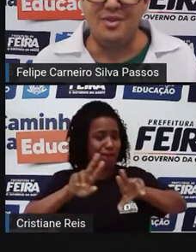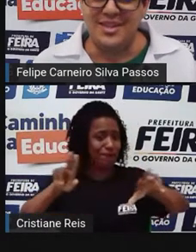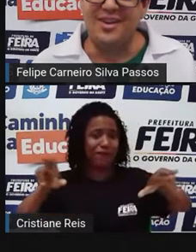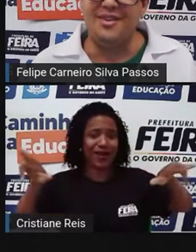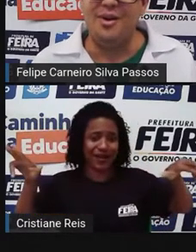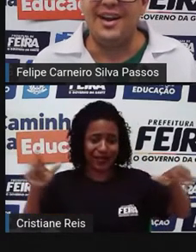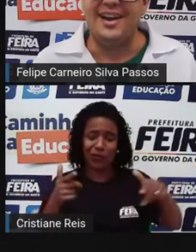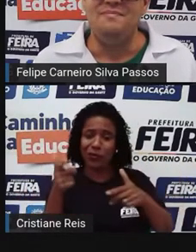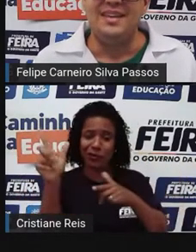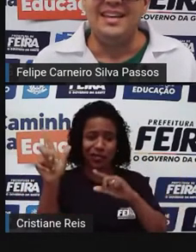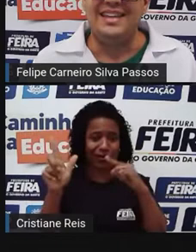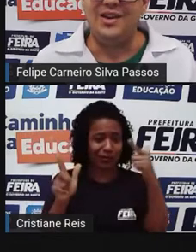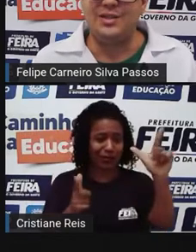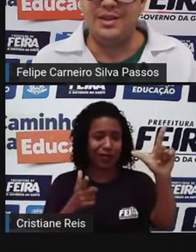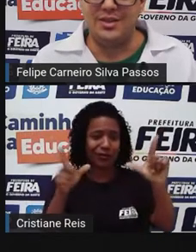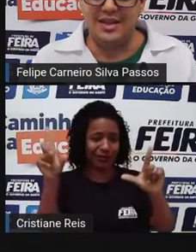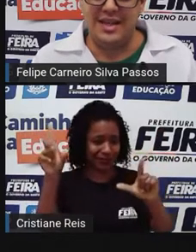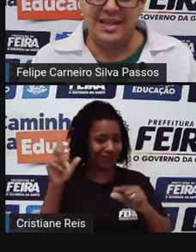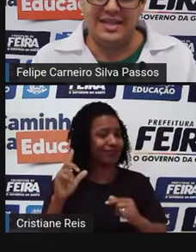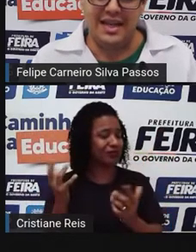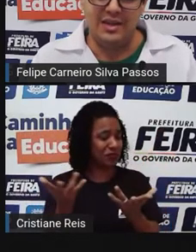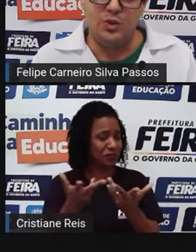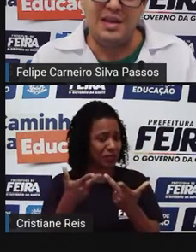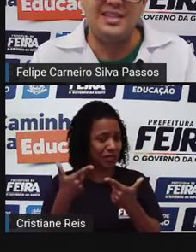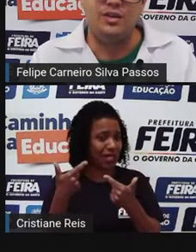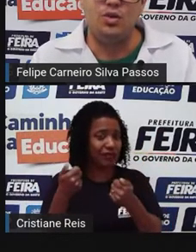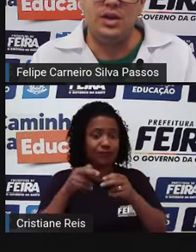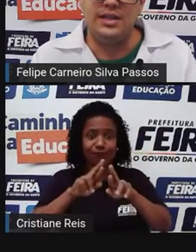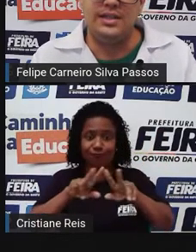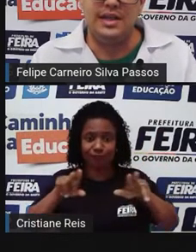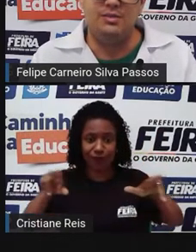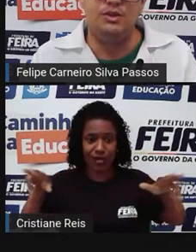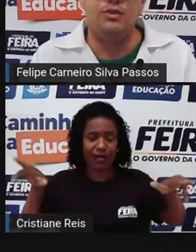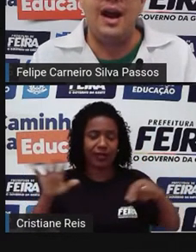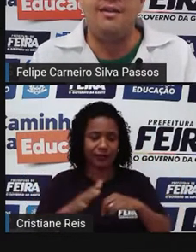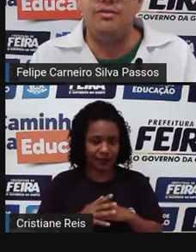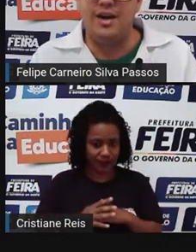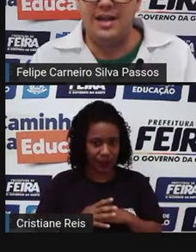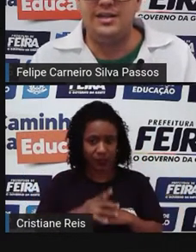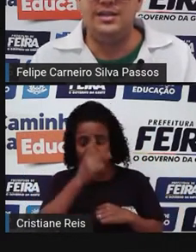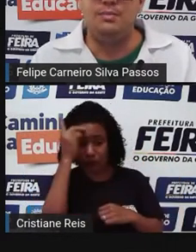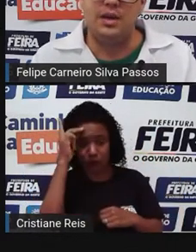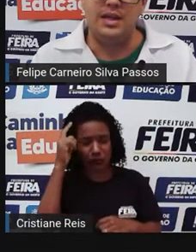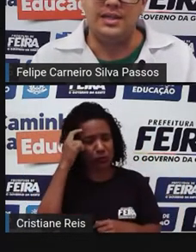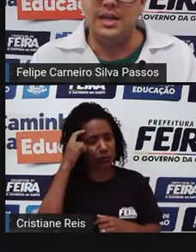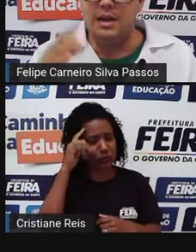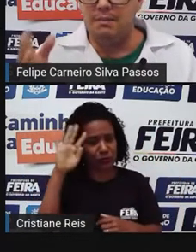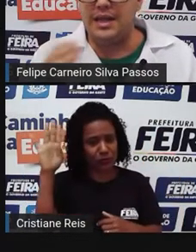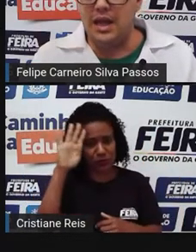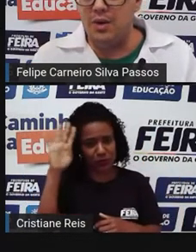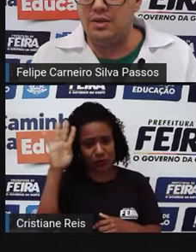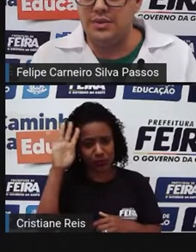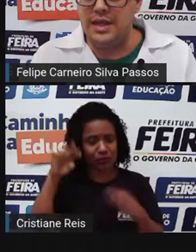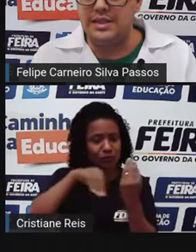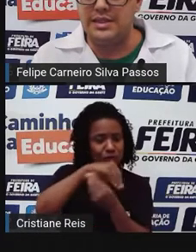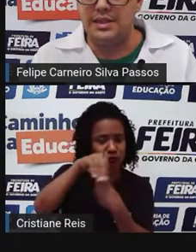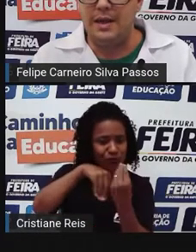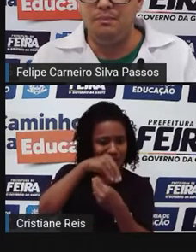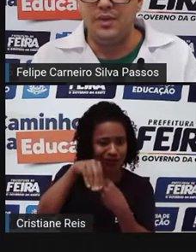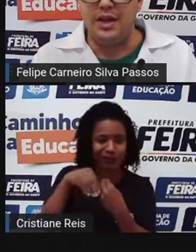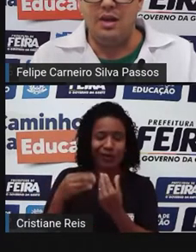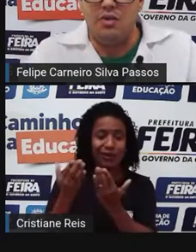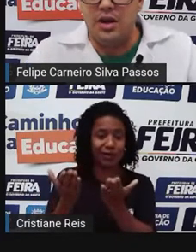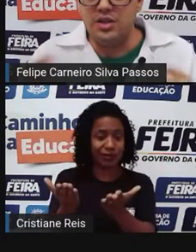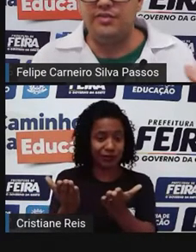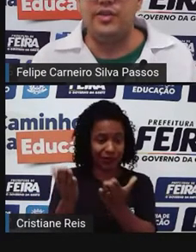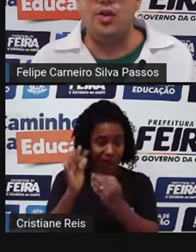outra profissão aí qualquer. Então, as pessoas, os pensadores, eles misturavam várias disciplinas. Platão era um desses, né?